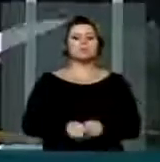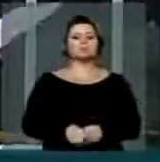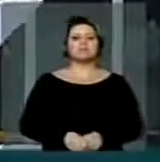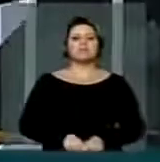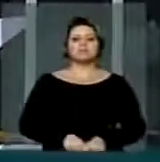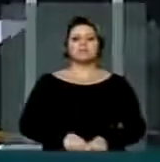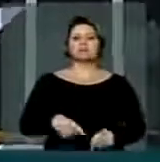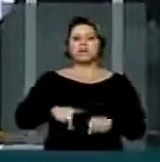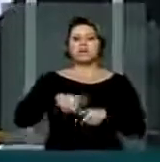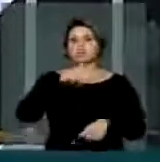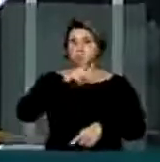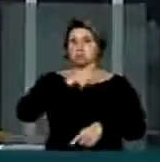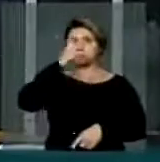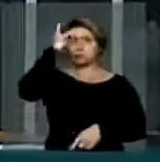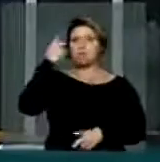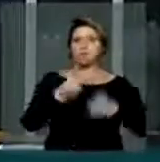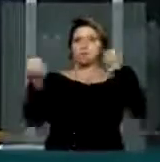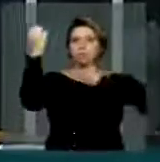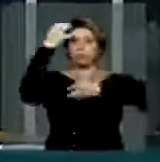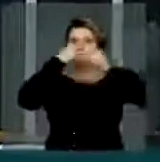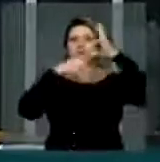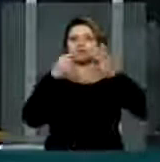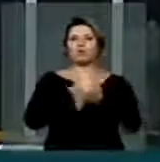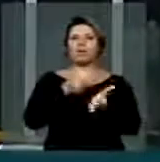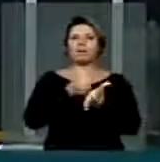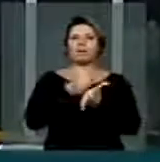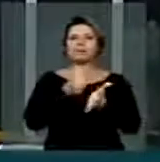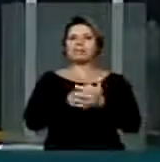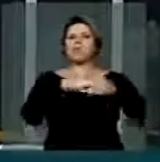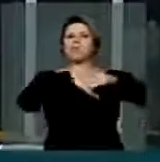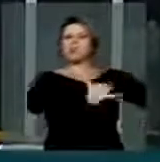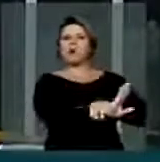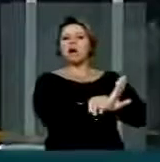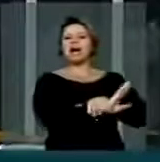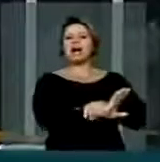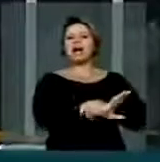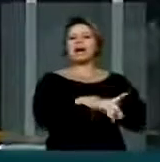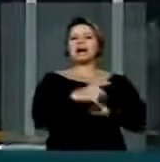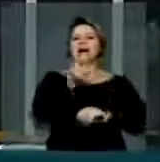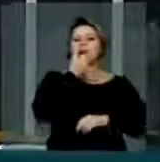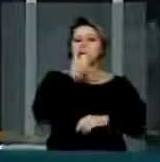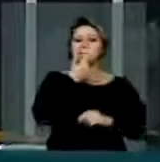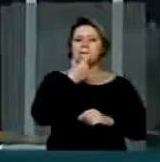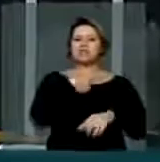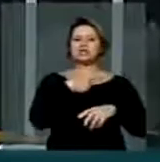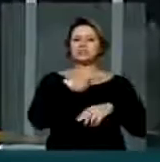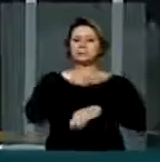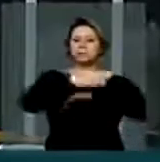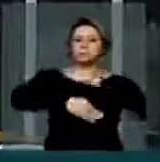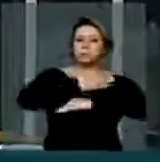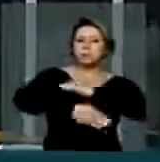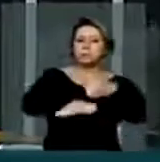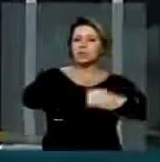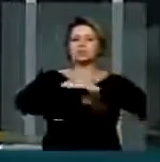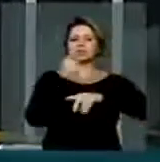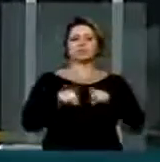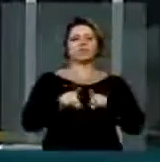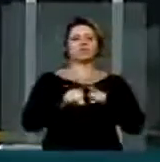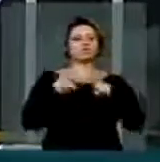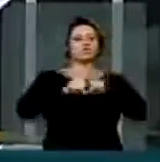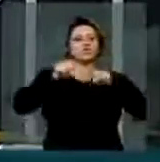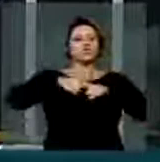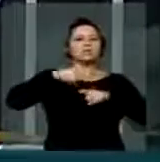capacidade máxima dessa casa de espetáculo, extintor de incêndio a cada 20 metros quadrados de área útil, chuveiros